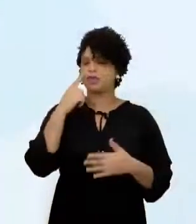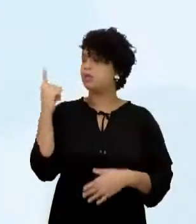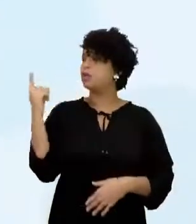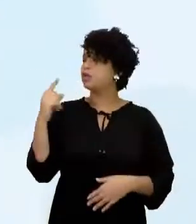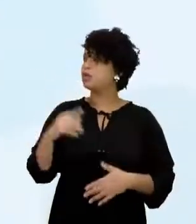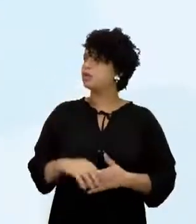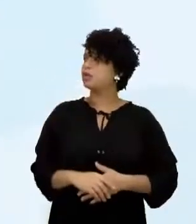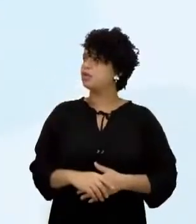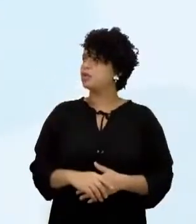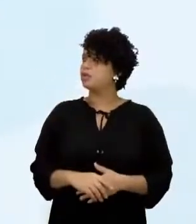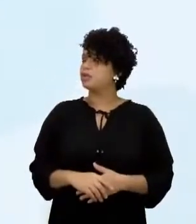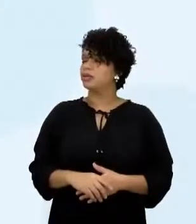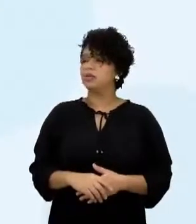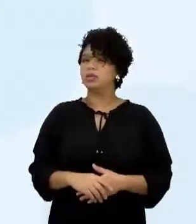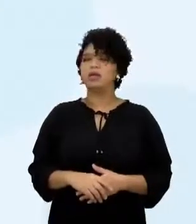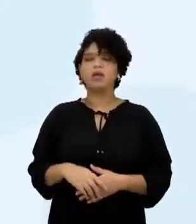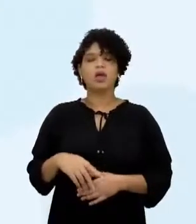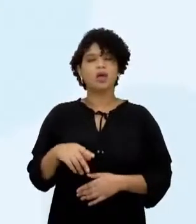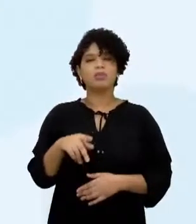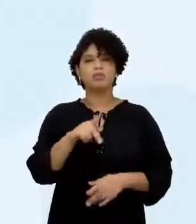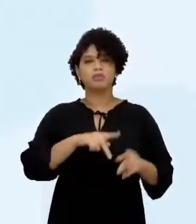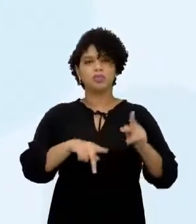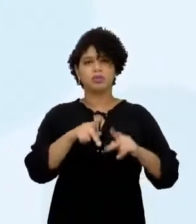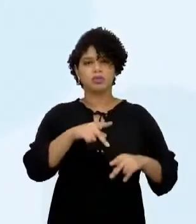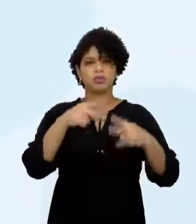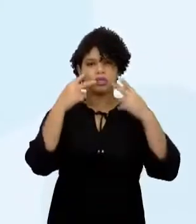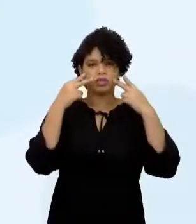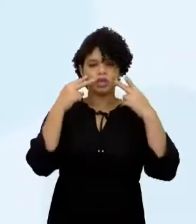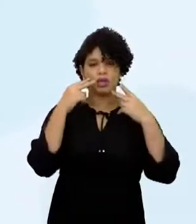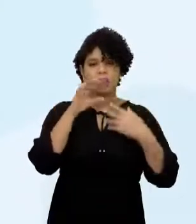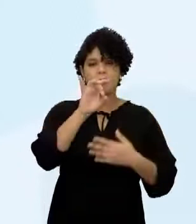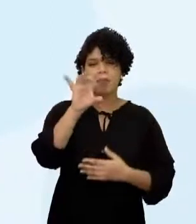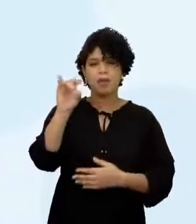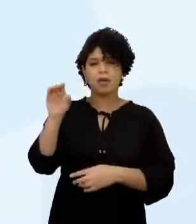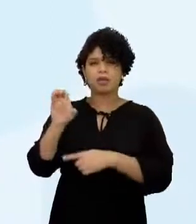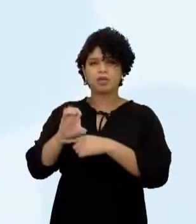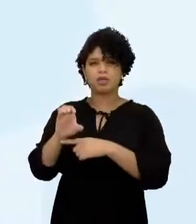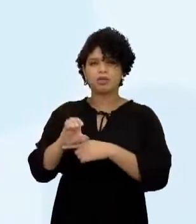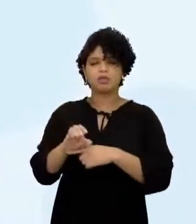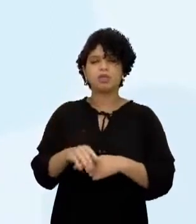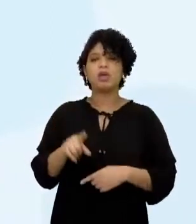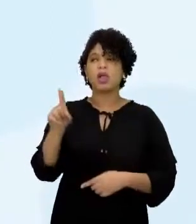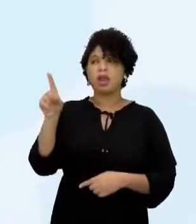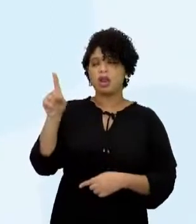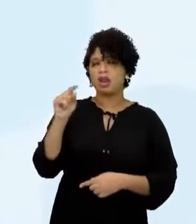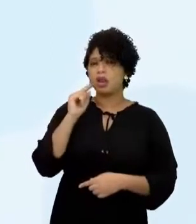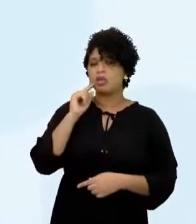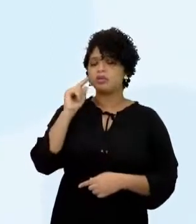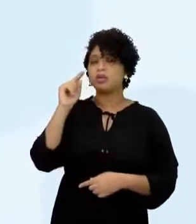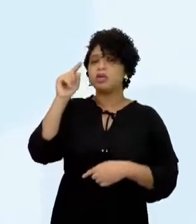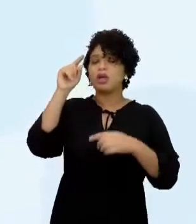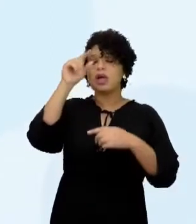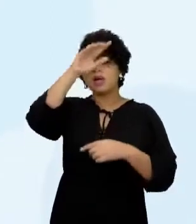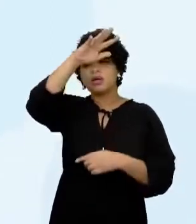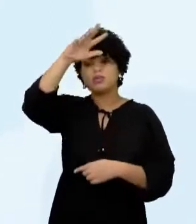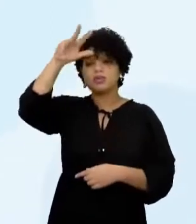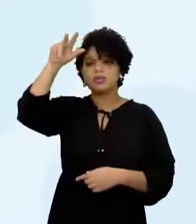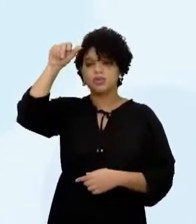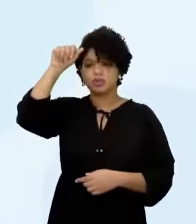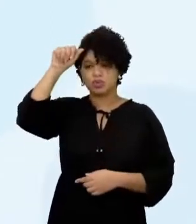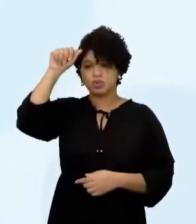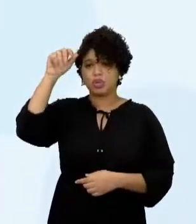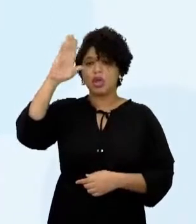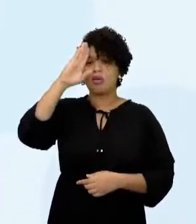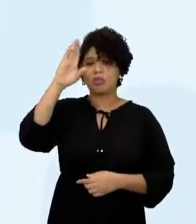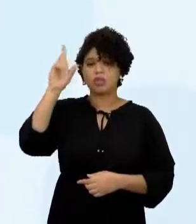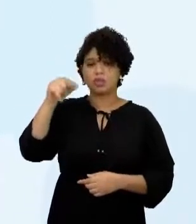indígena por estado Então o estado do Amazonas, a região norte Representa a maior população autodeclarada